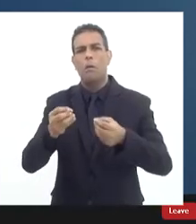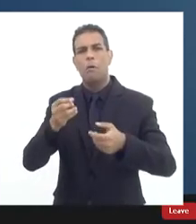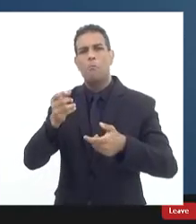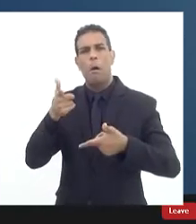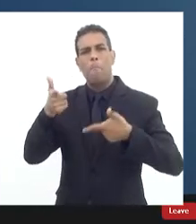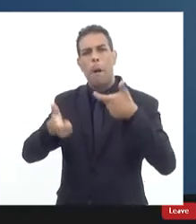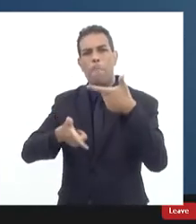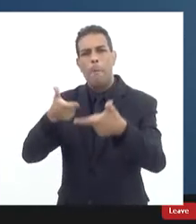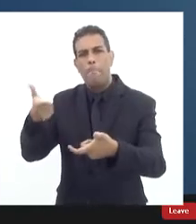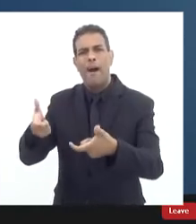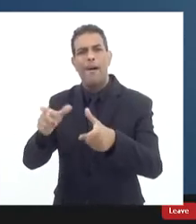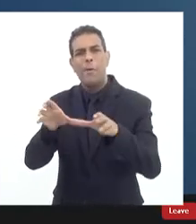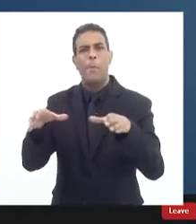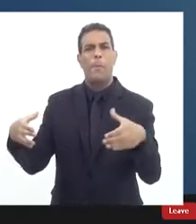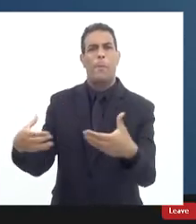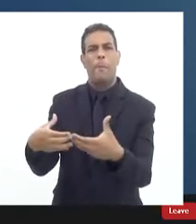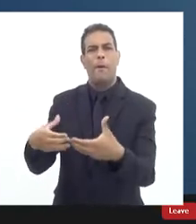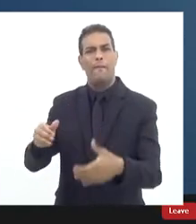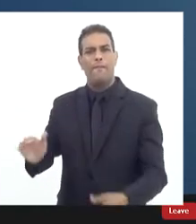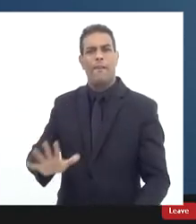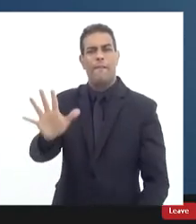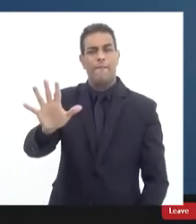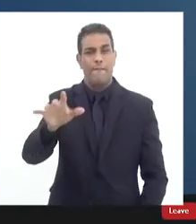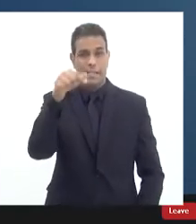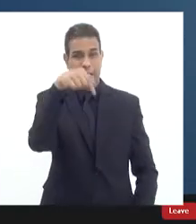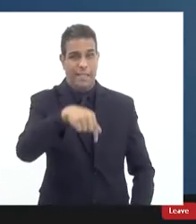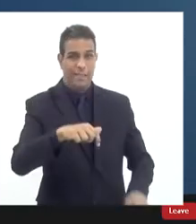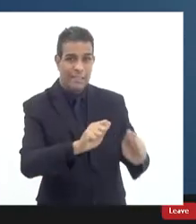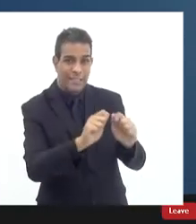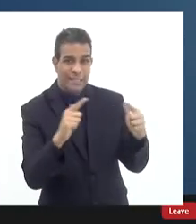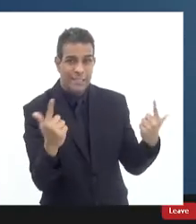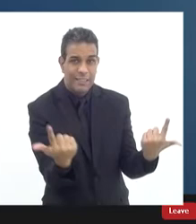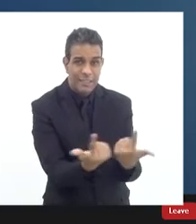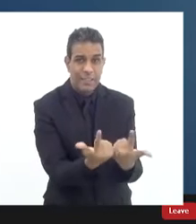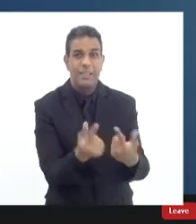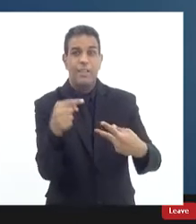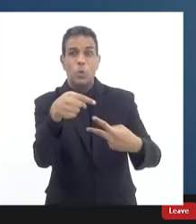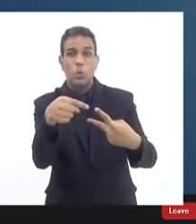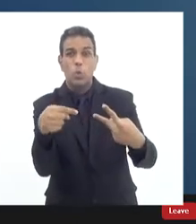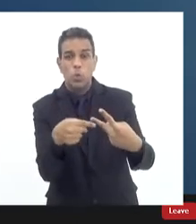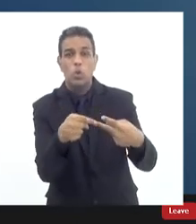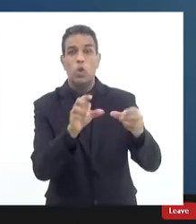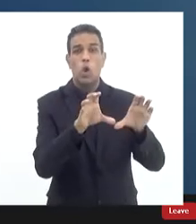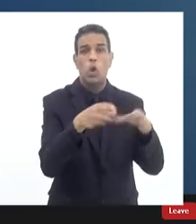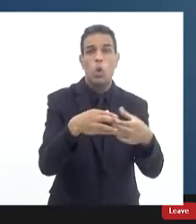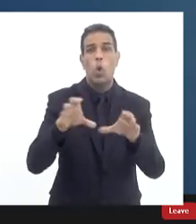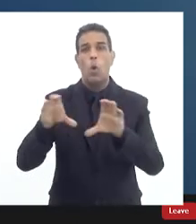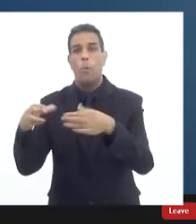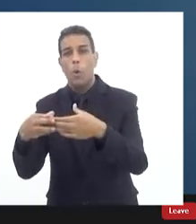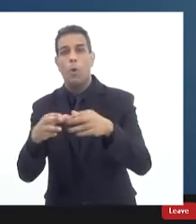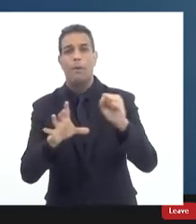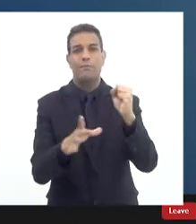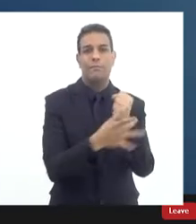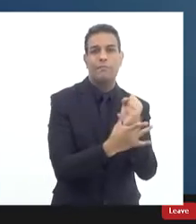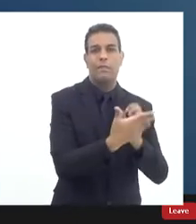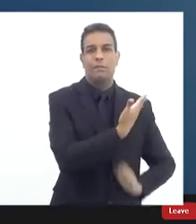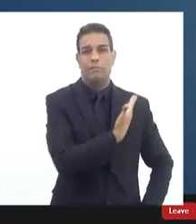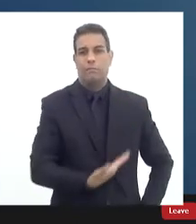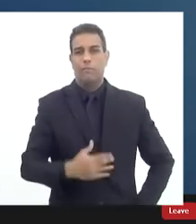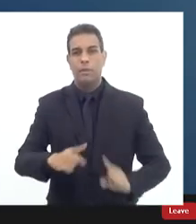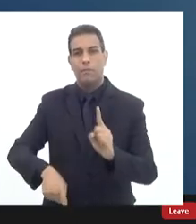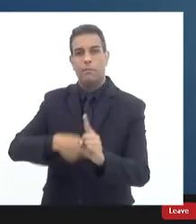então eu acho que essa casa e poderia ser inclusive as duas comissões trabalhando fazendo esse debate